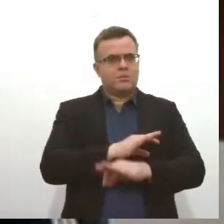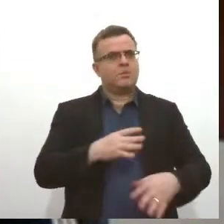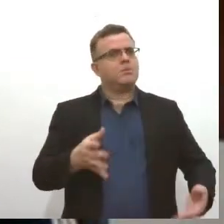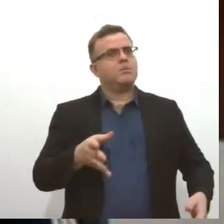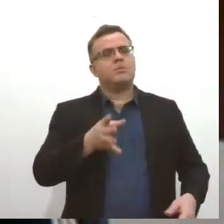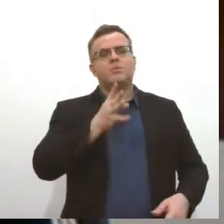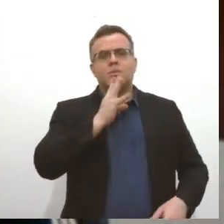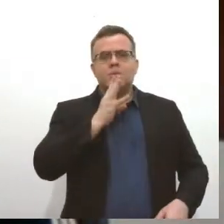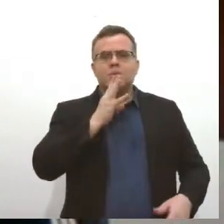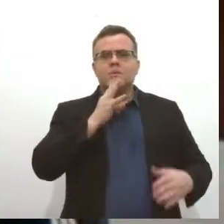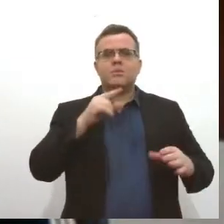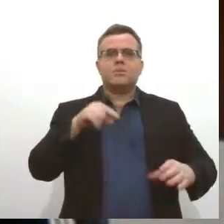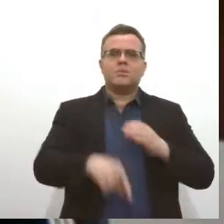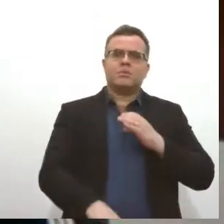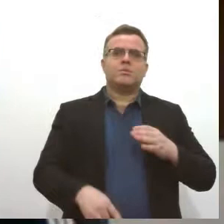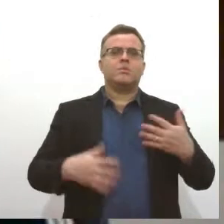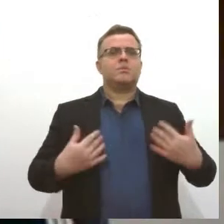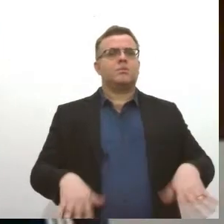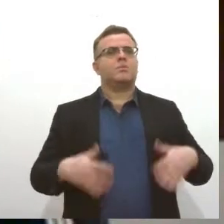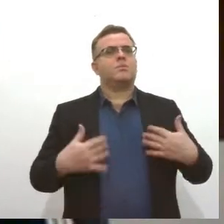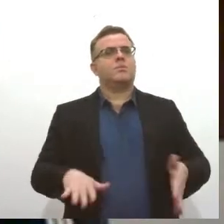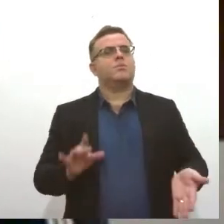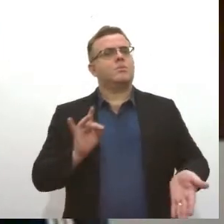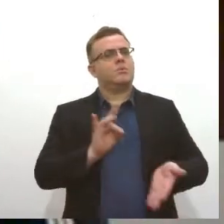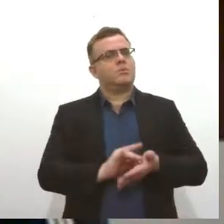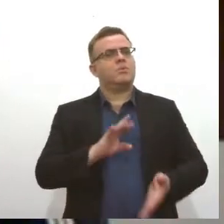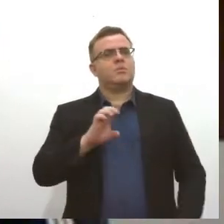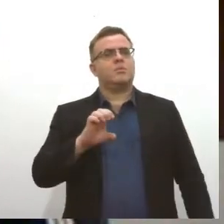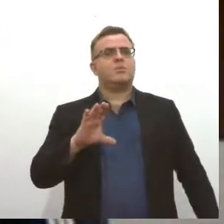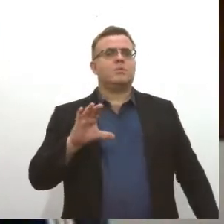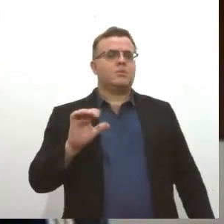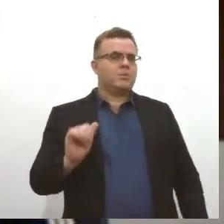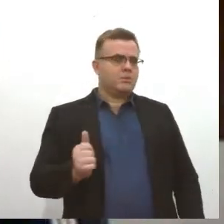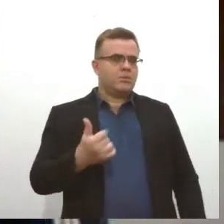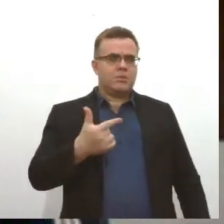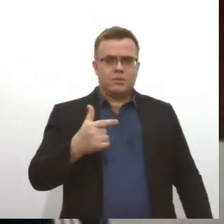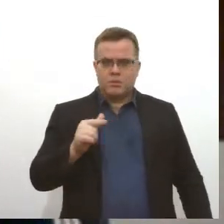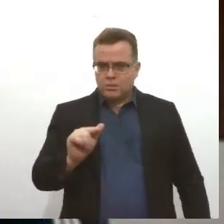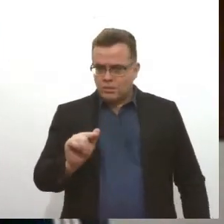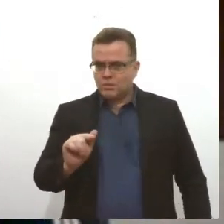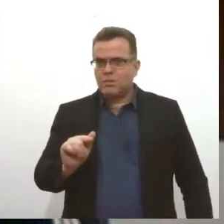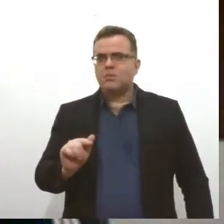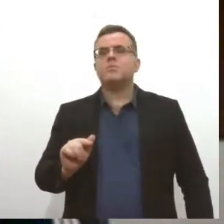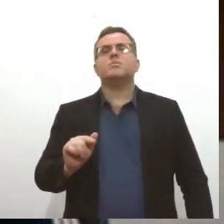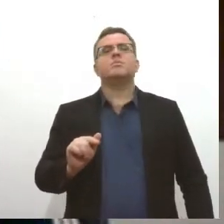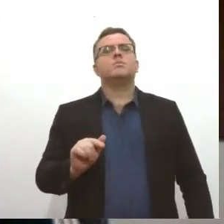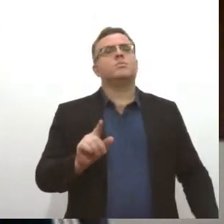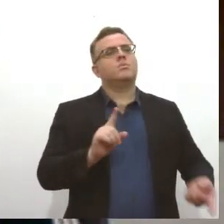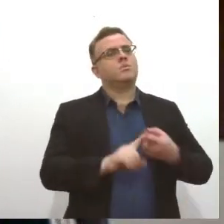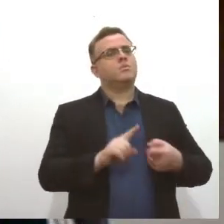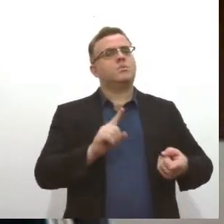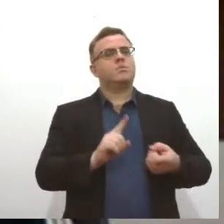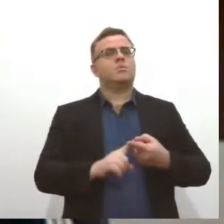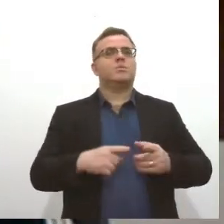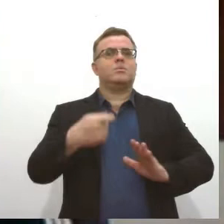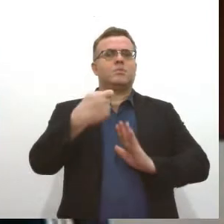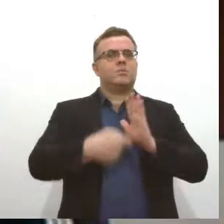origens, né? Então, está previsto no ECA, no artigo 27 lá do ECA e também nos tratados